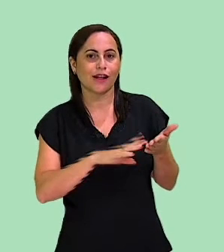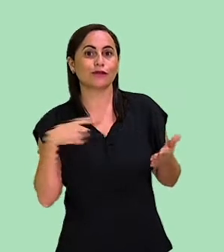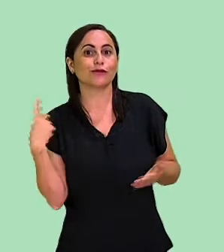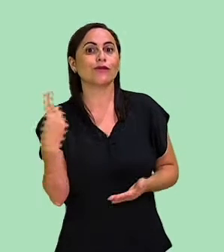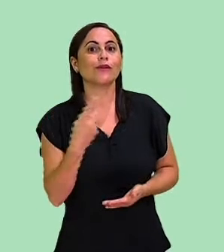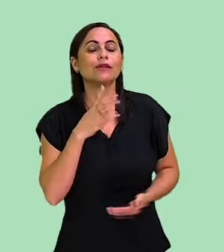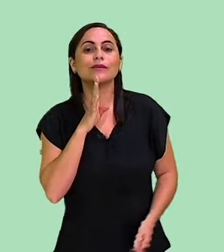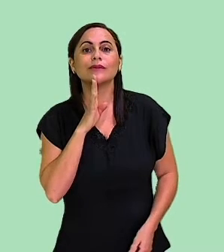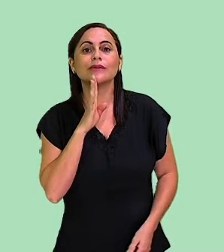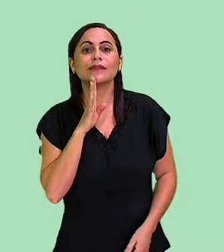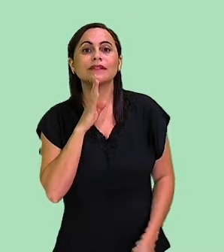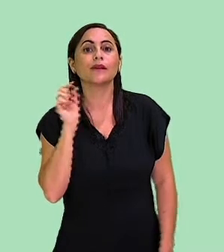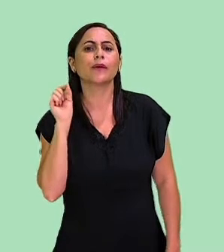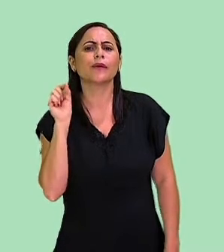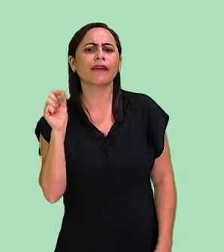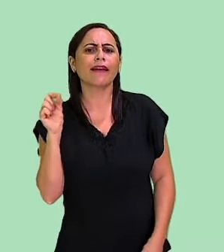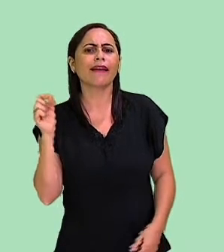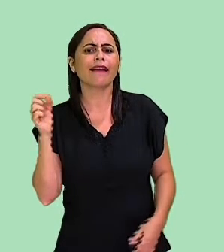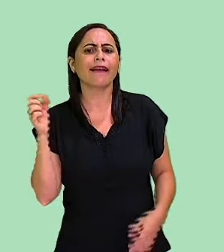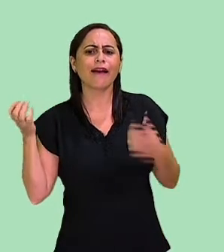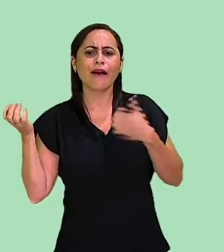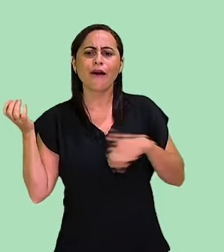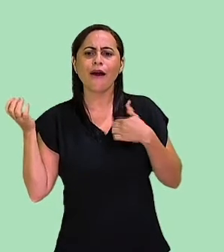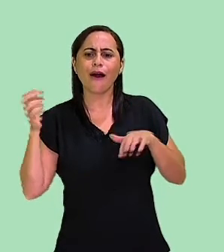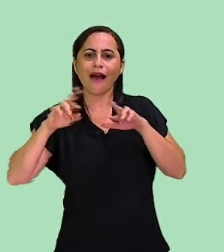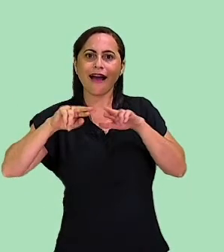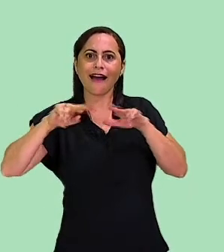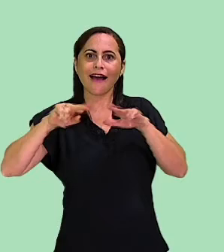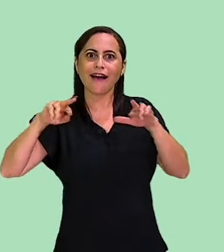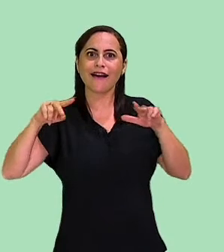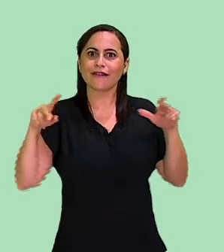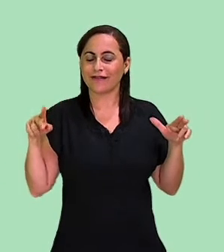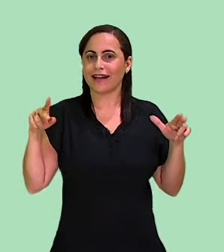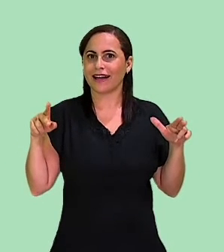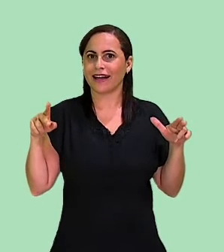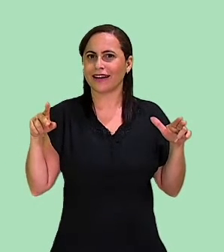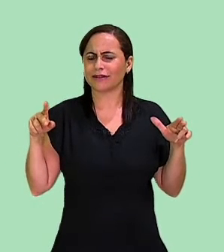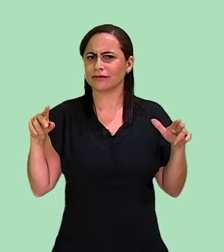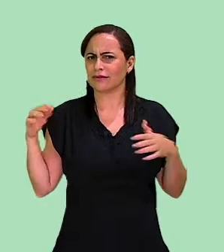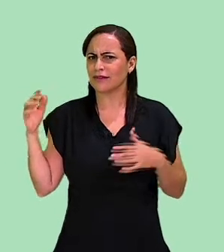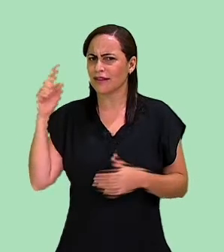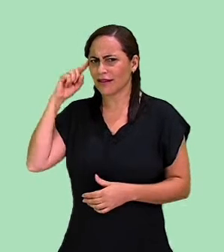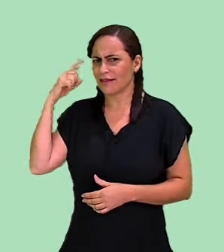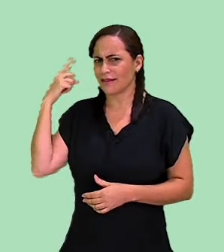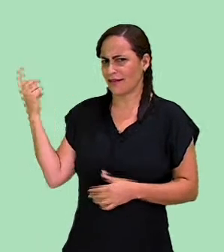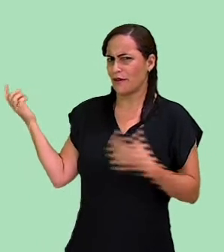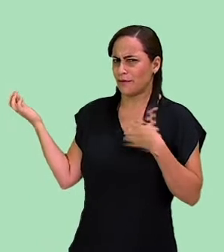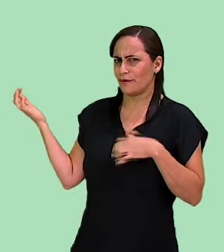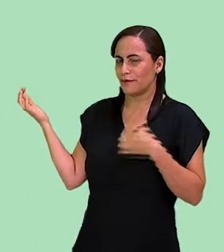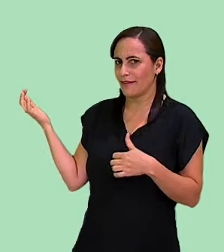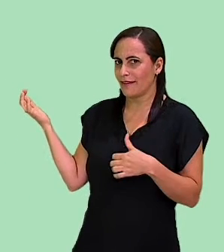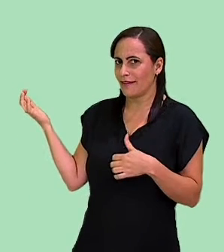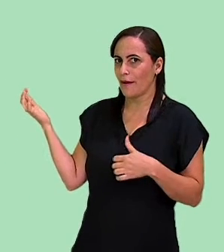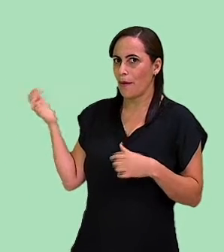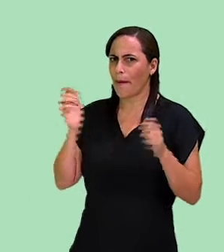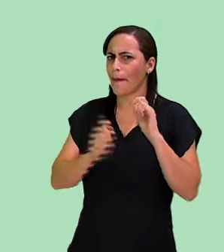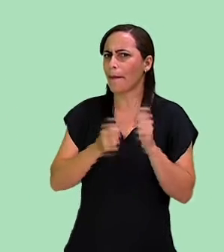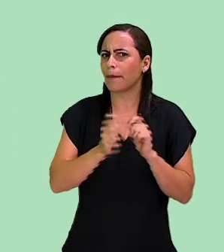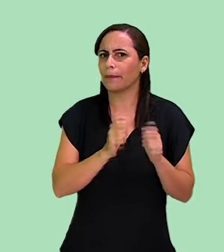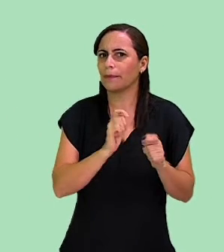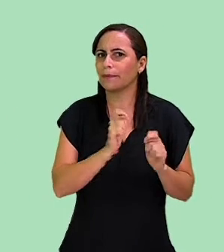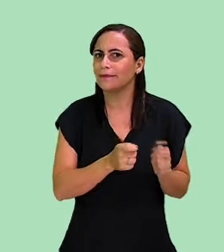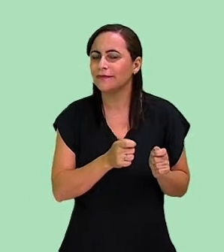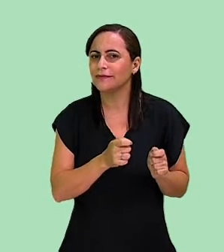instrumentos diferentes Para fazer música Será um violão? Uma bateria?